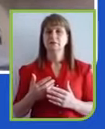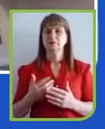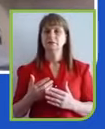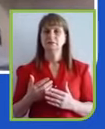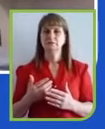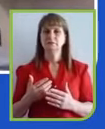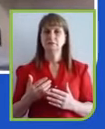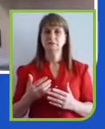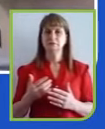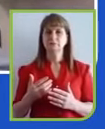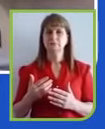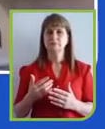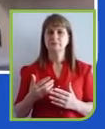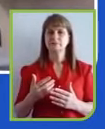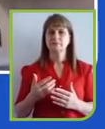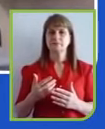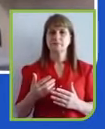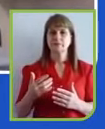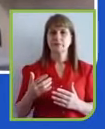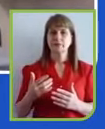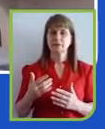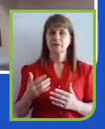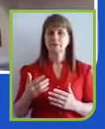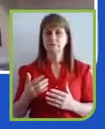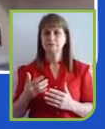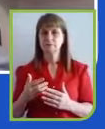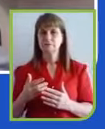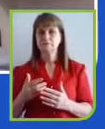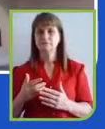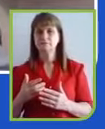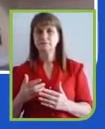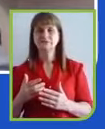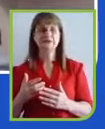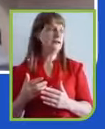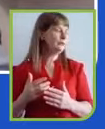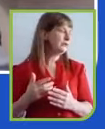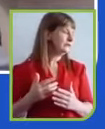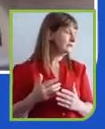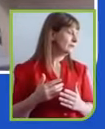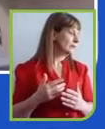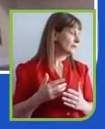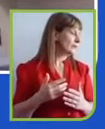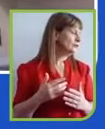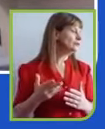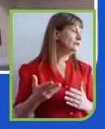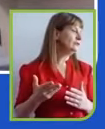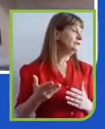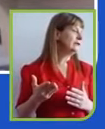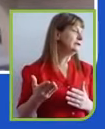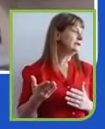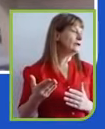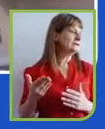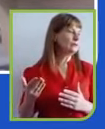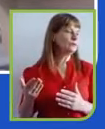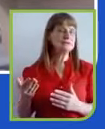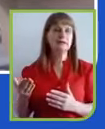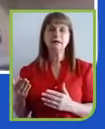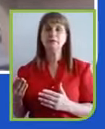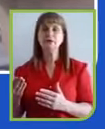dentro do processo de reciclagem como um todo, pelo menos na vida das pessoas, não estava relevando. Então,